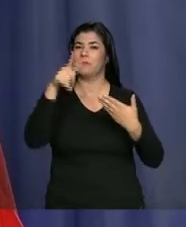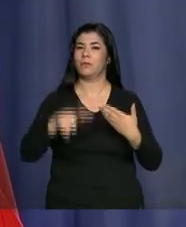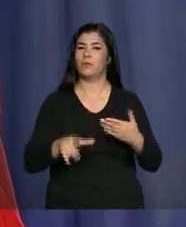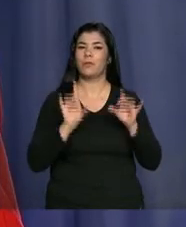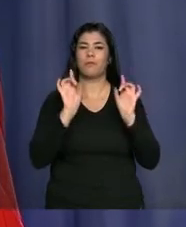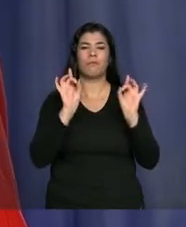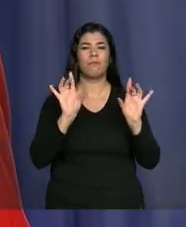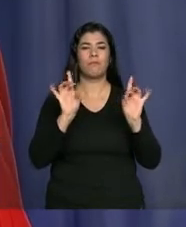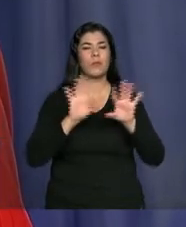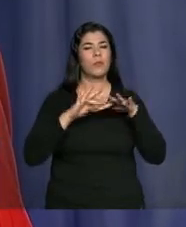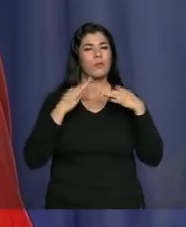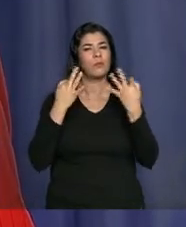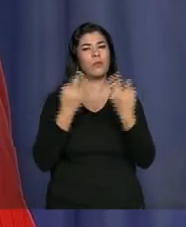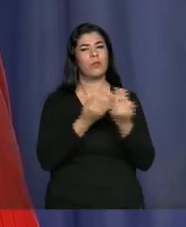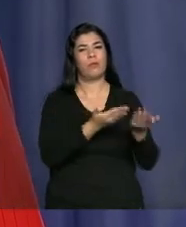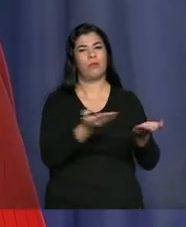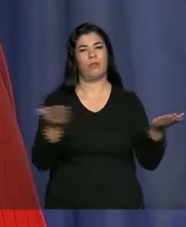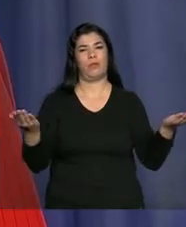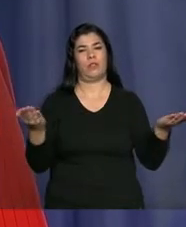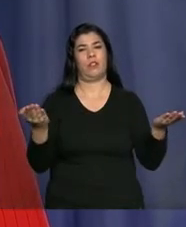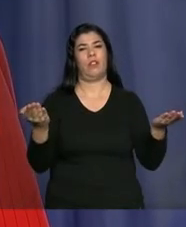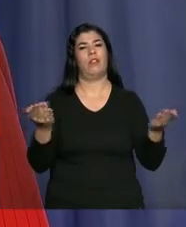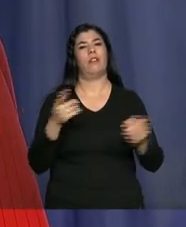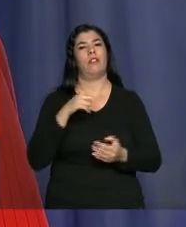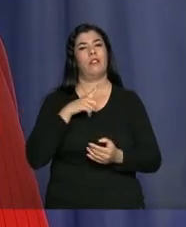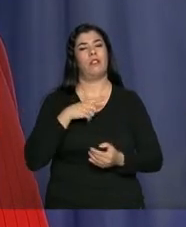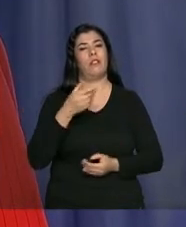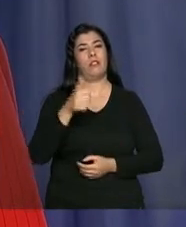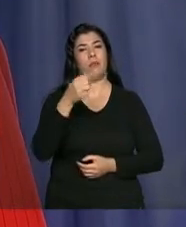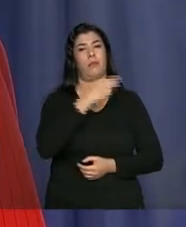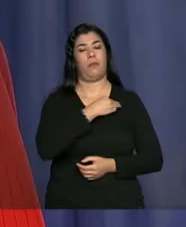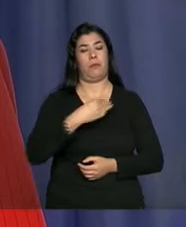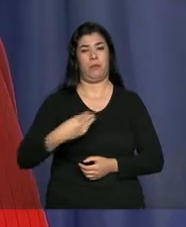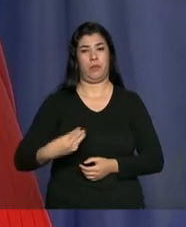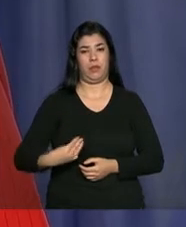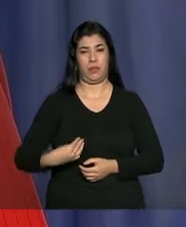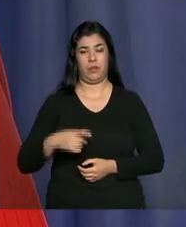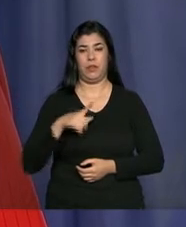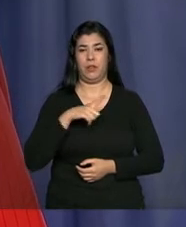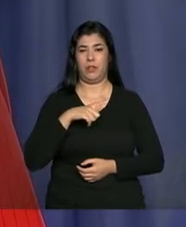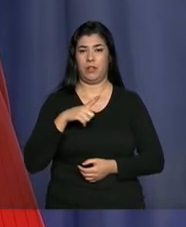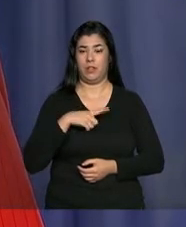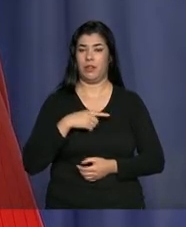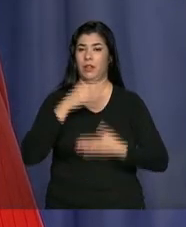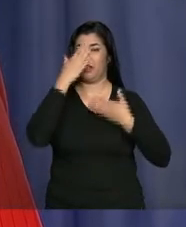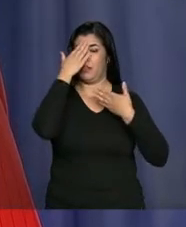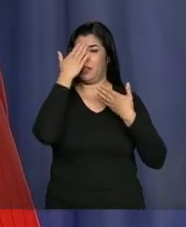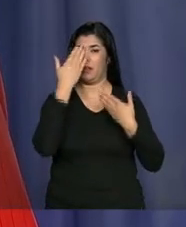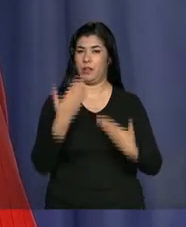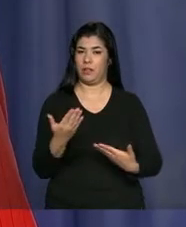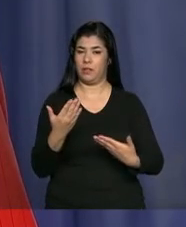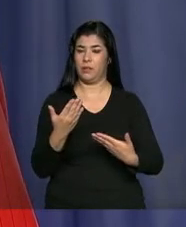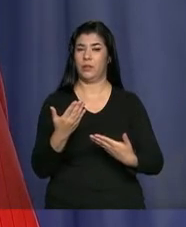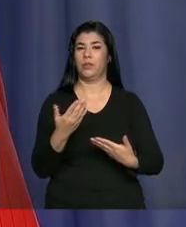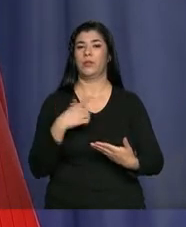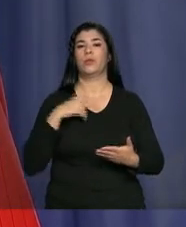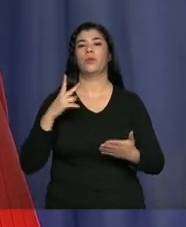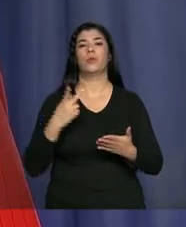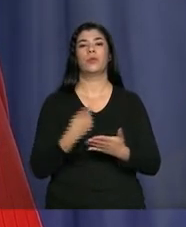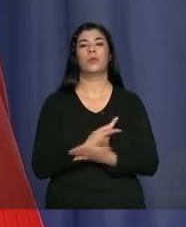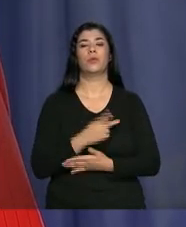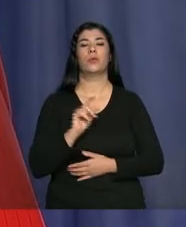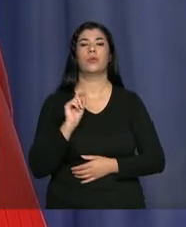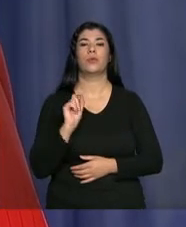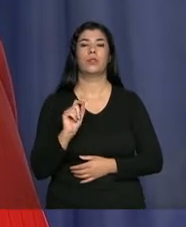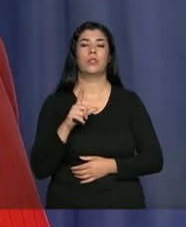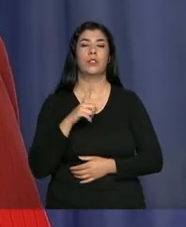fraterna, muito gentil, por parte do primeiro-ministro, e agradeço também o fato de